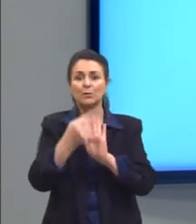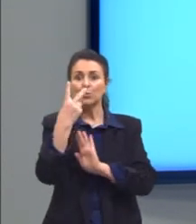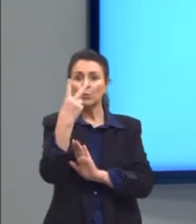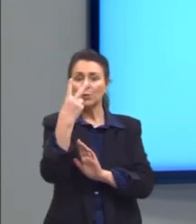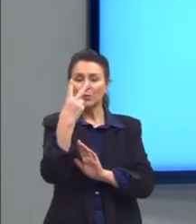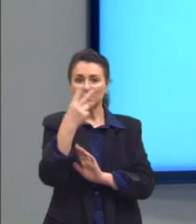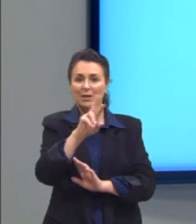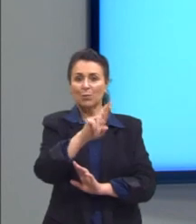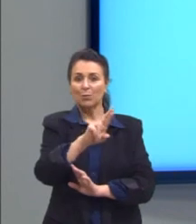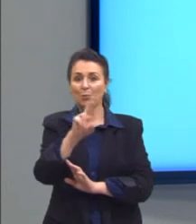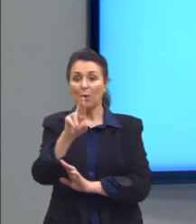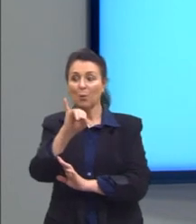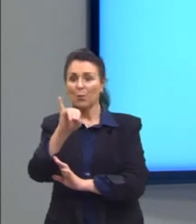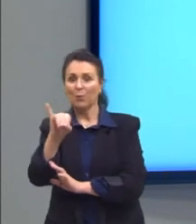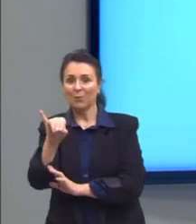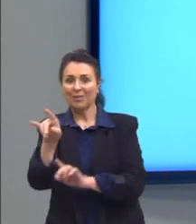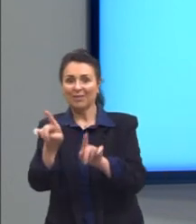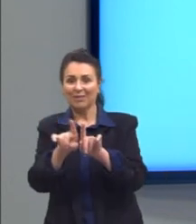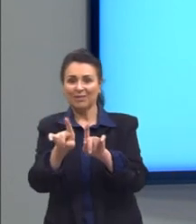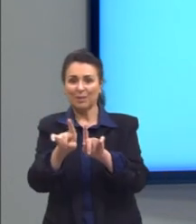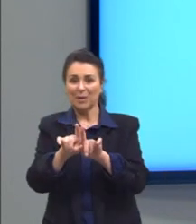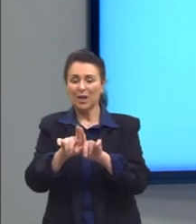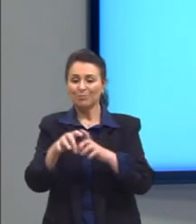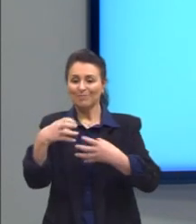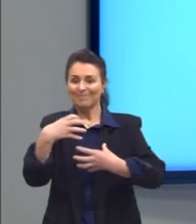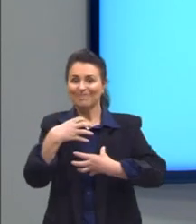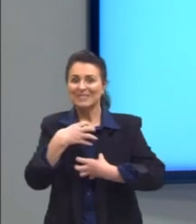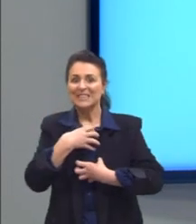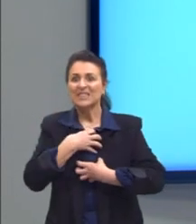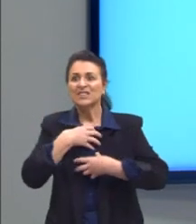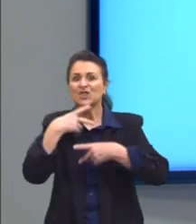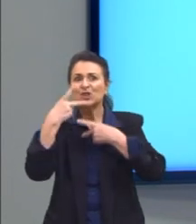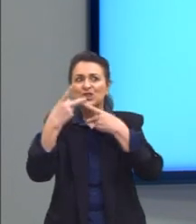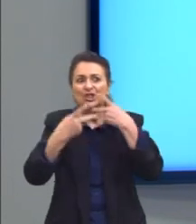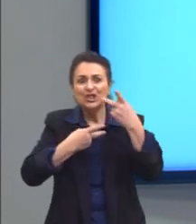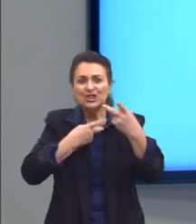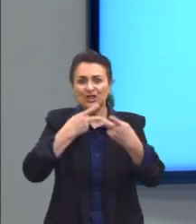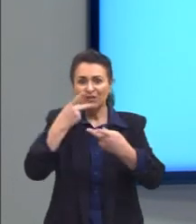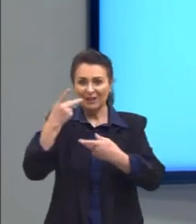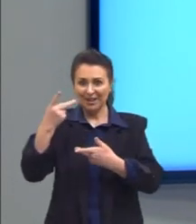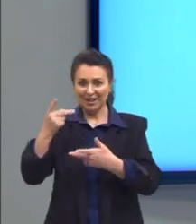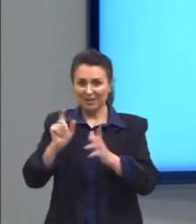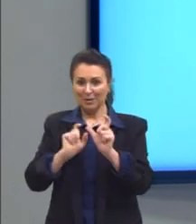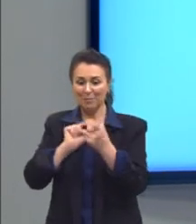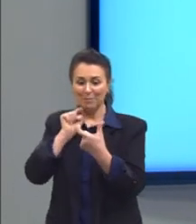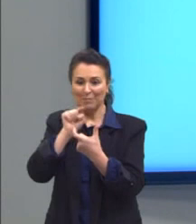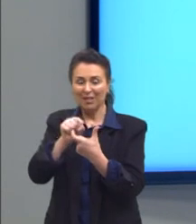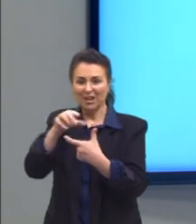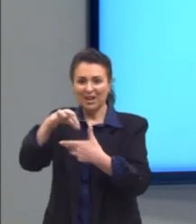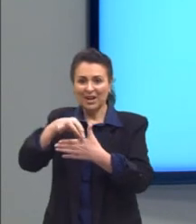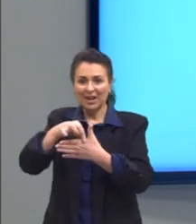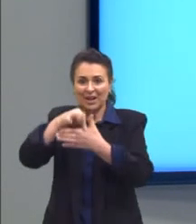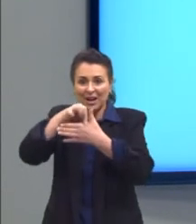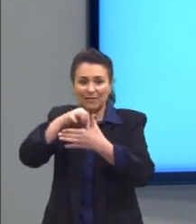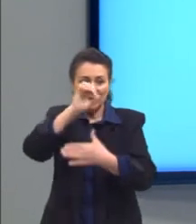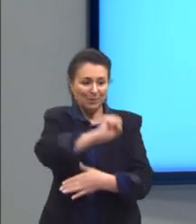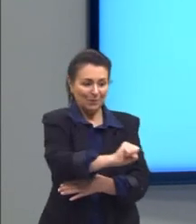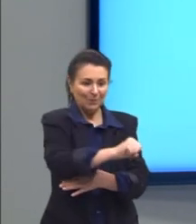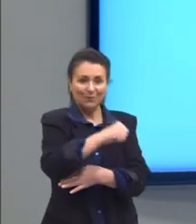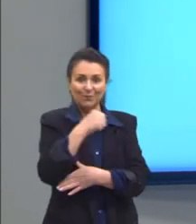que junto com a letra I, resulta naquele jeito de falar carne, porta,